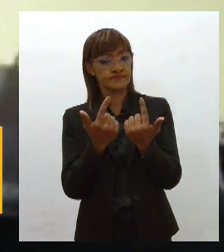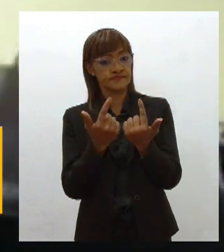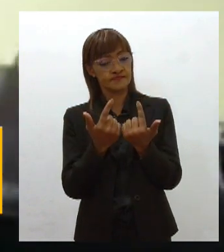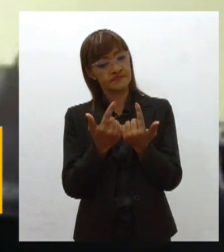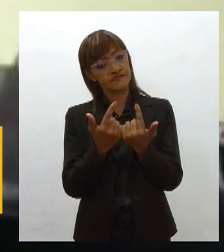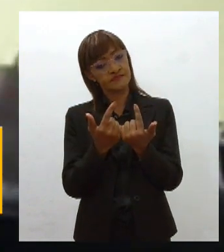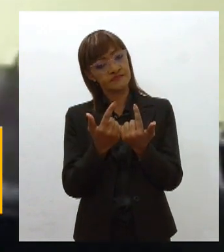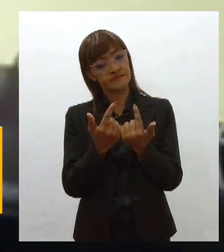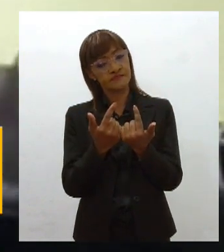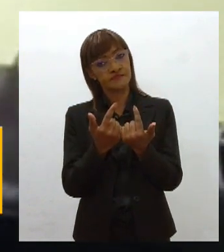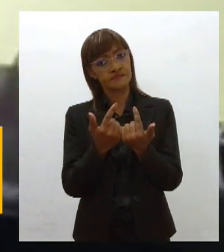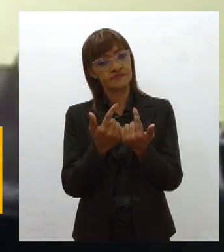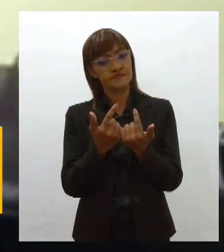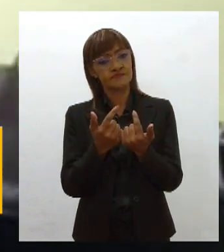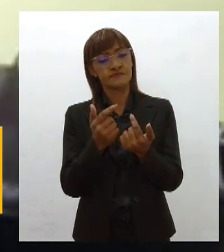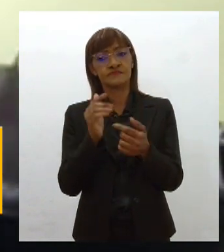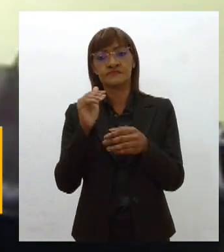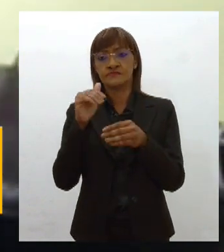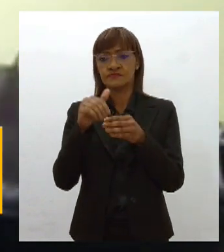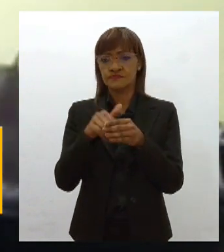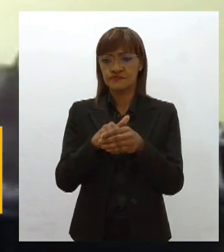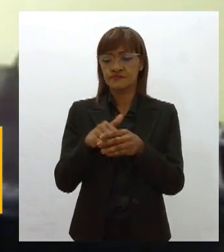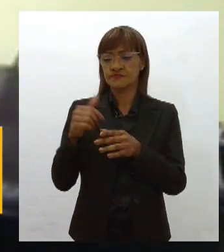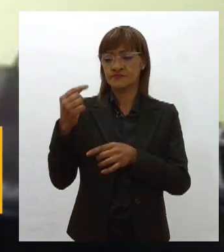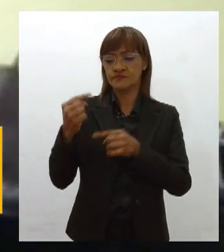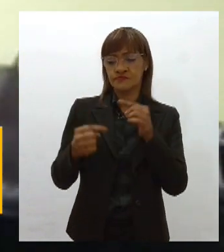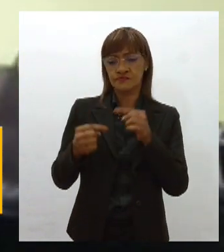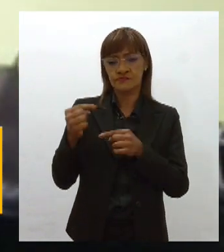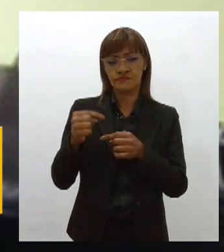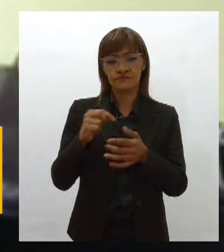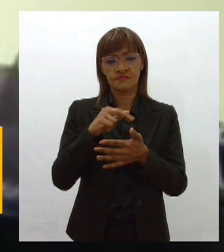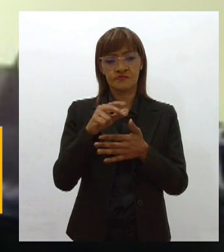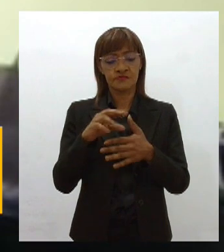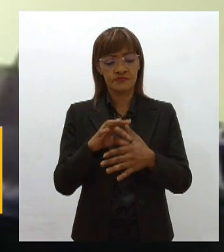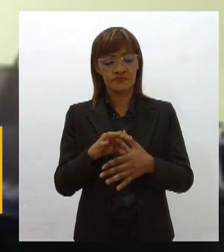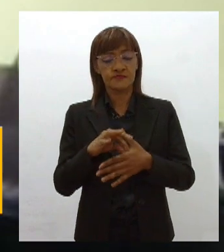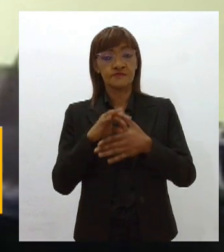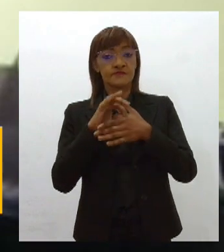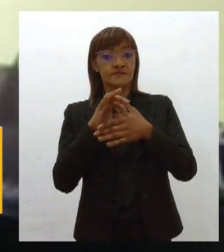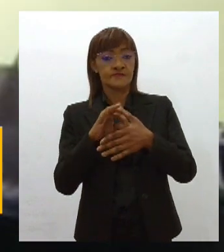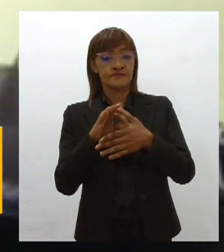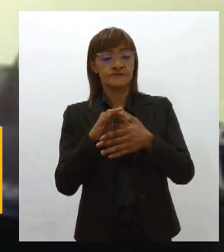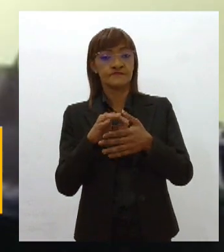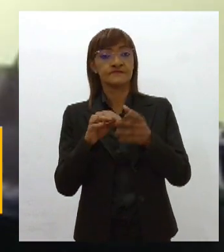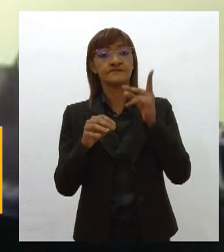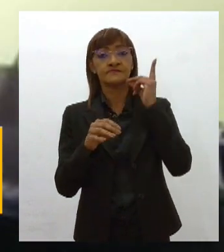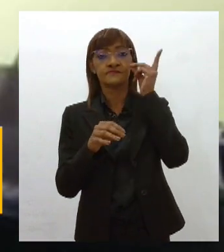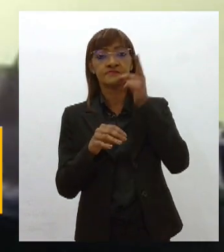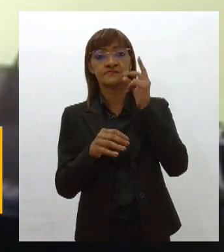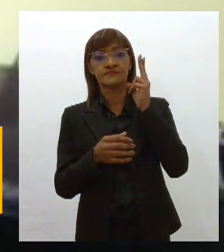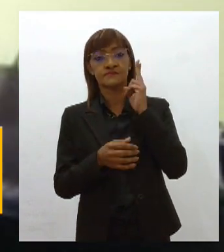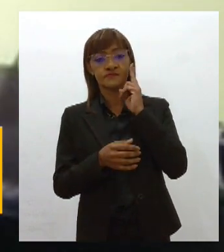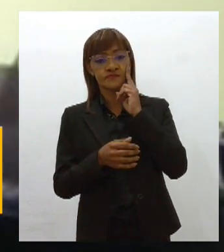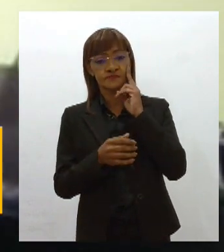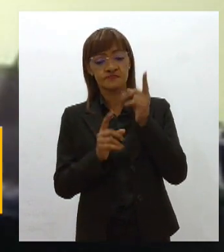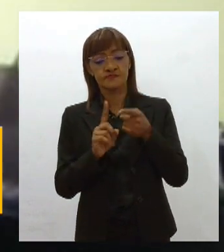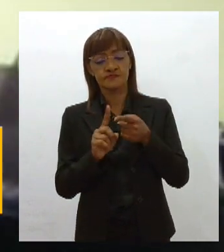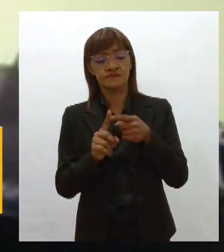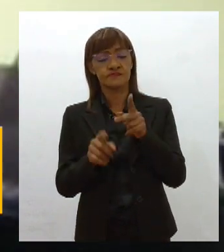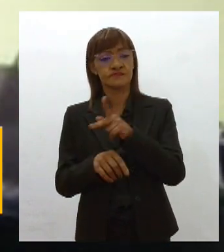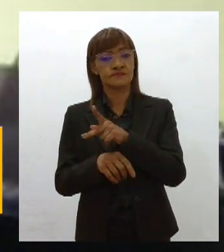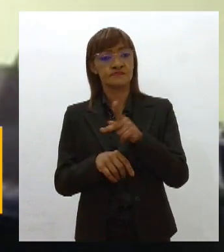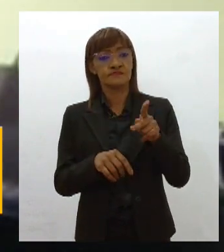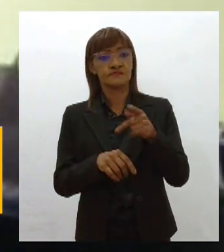capitaneada, essa votação, essa discussão, pelo líder do governo na Assembleia, o deputado Zezinho, também pelo presidente da cara, o deputado Luciano,